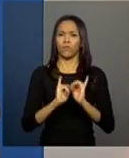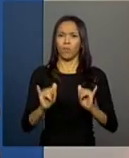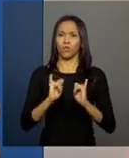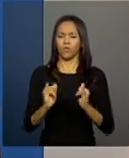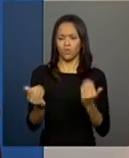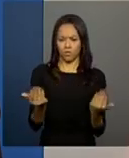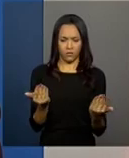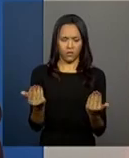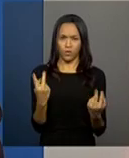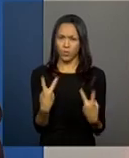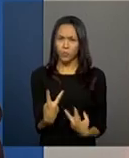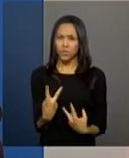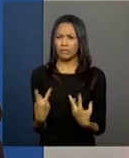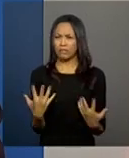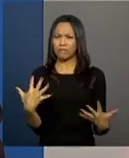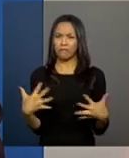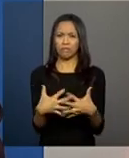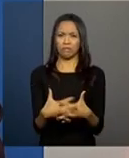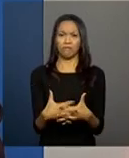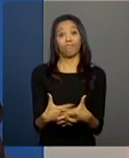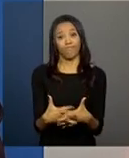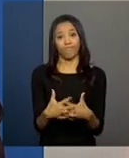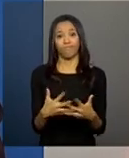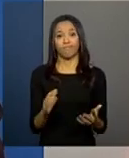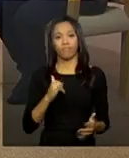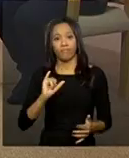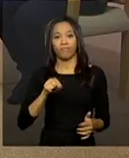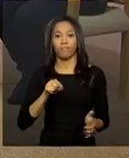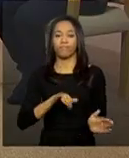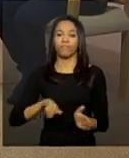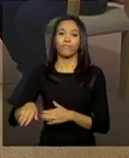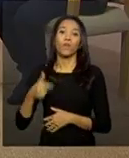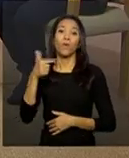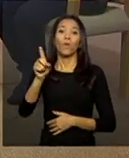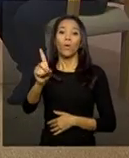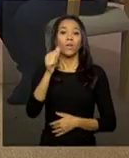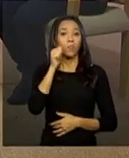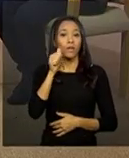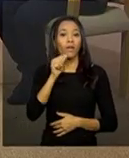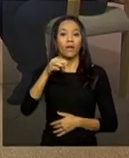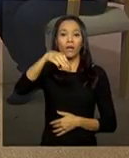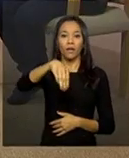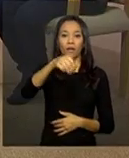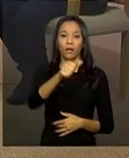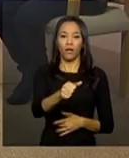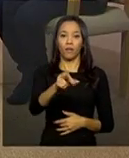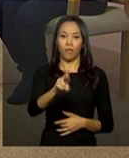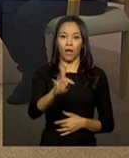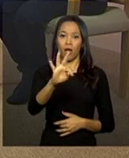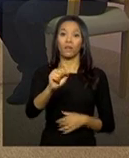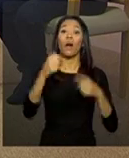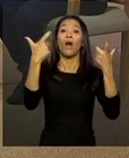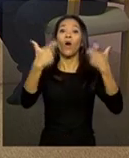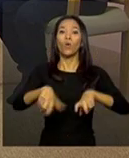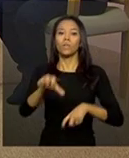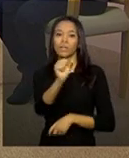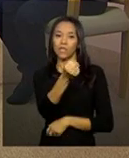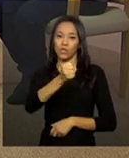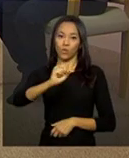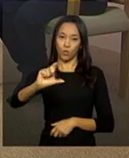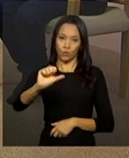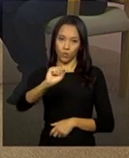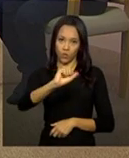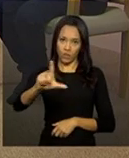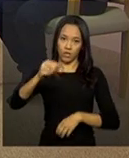sistema único de ciência social. A Marta Salles, de São Luís do Maranhão, ela pergunta, a pessoa atendida já possui